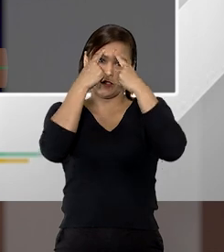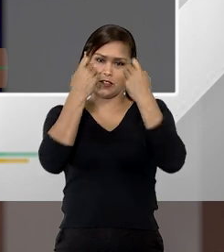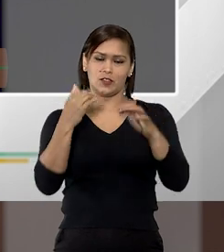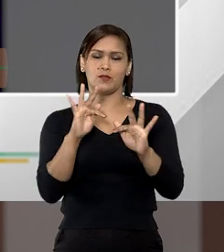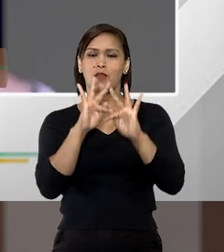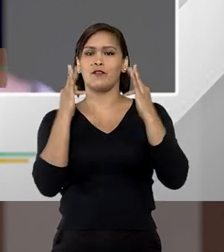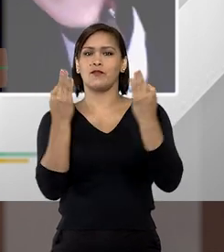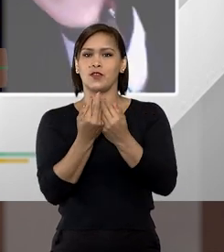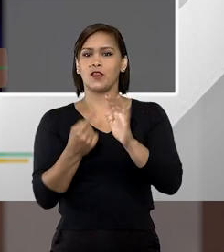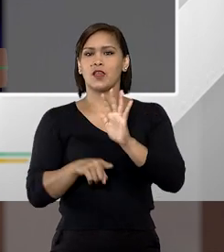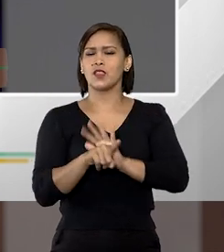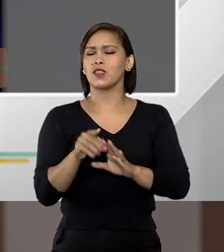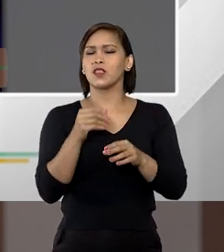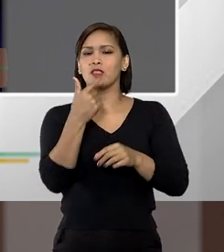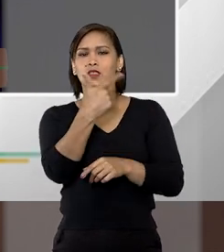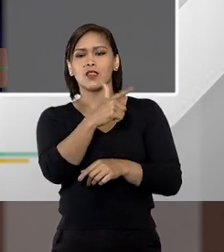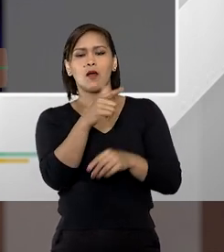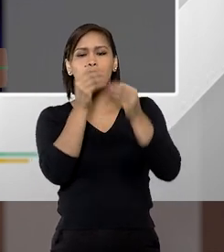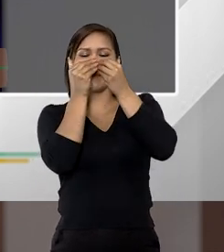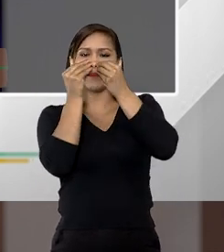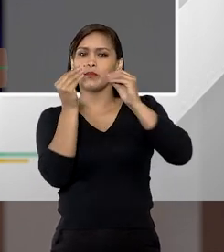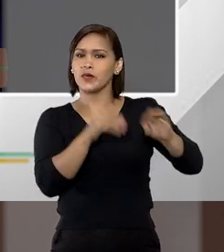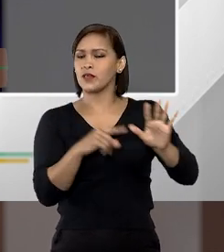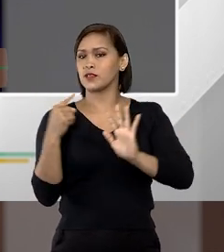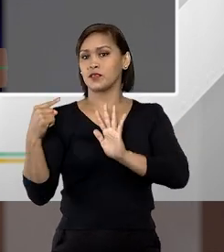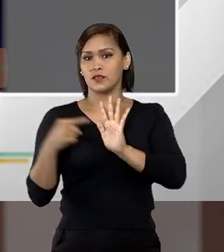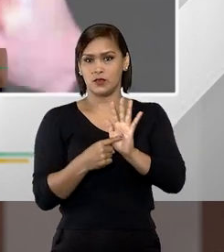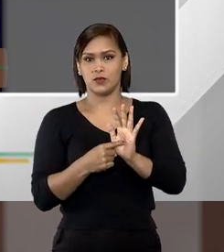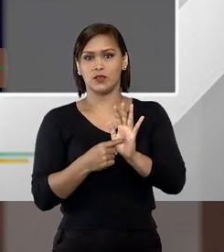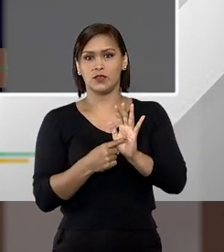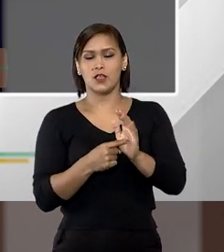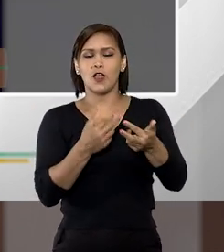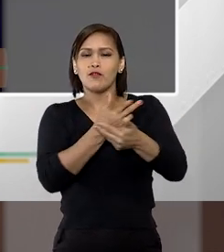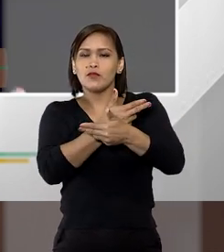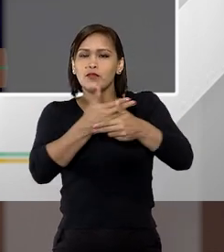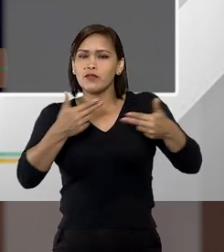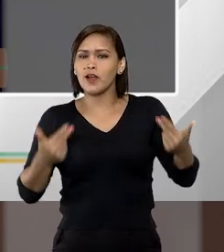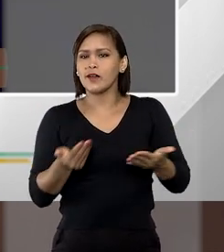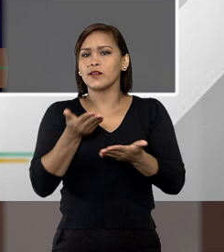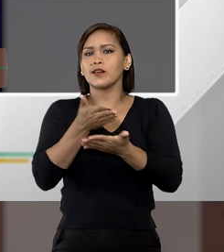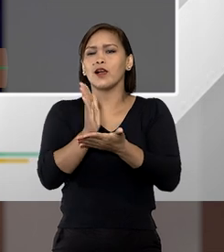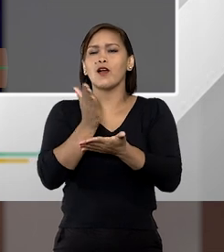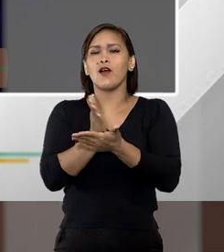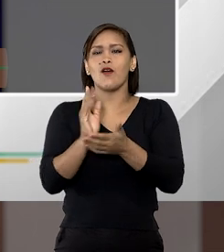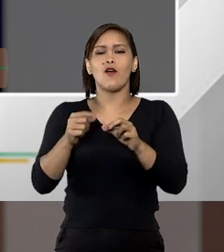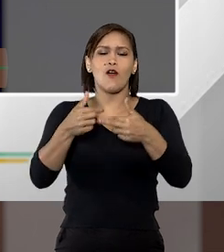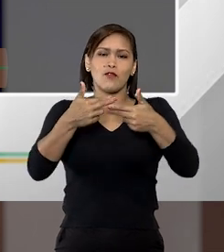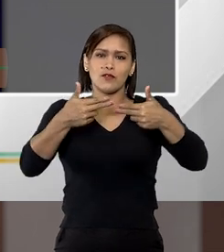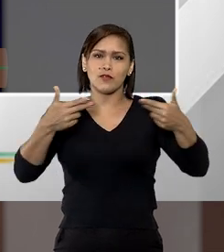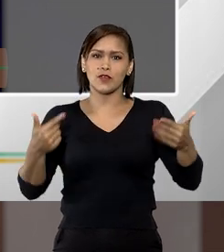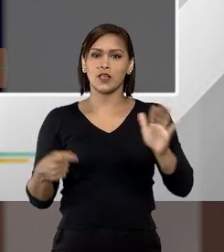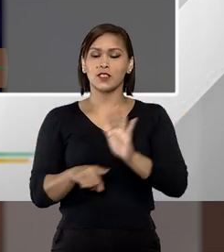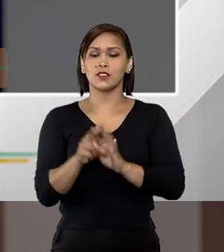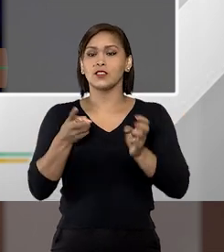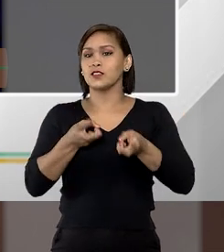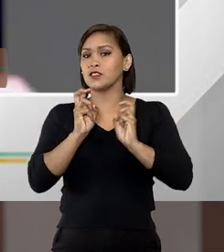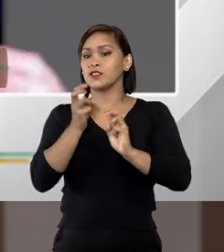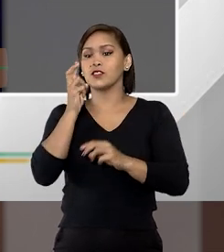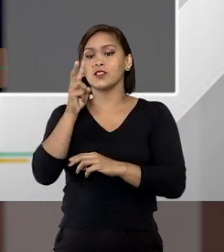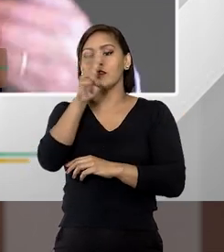não pode se banalizar a denúncia quantas vezes quantas vezes a gente vê